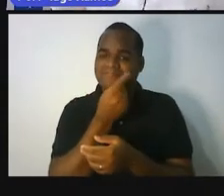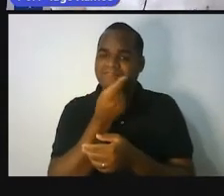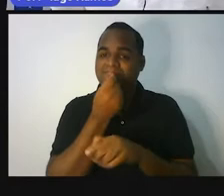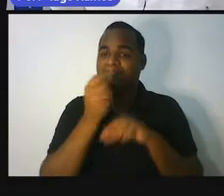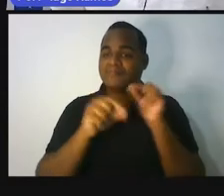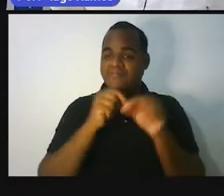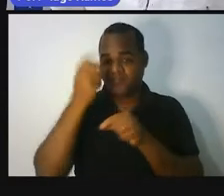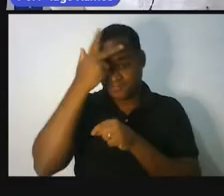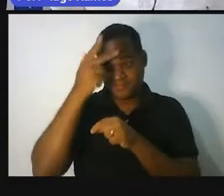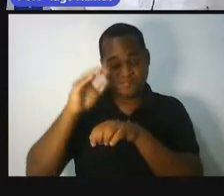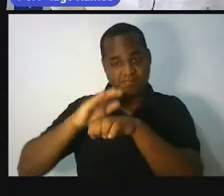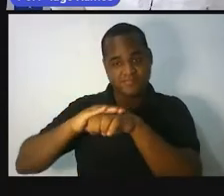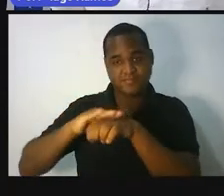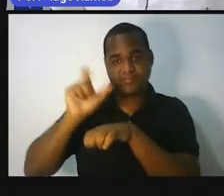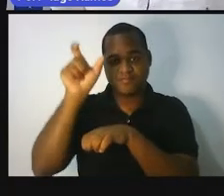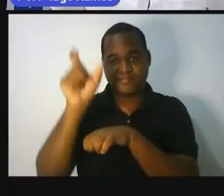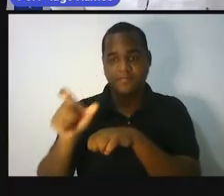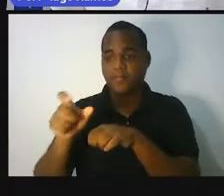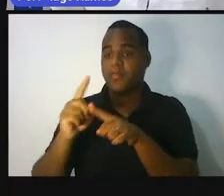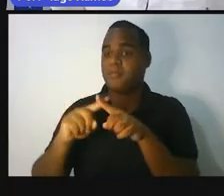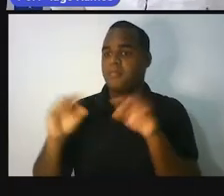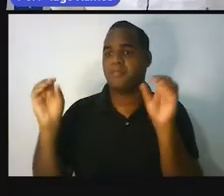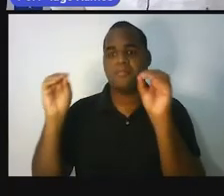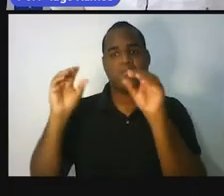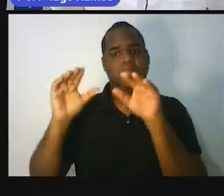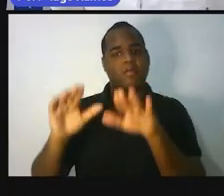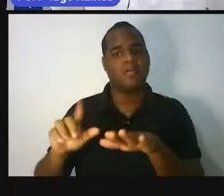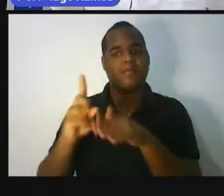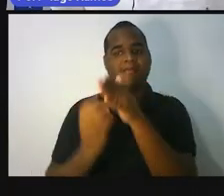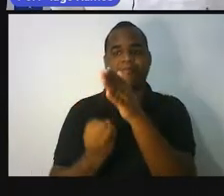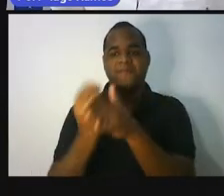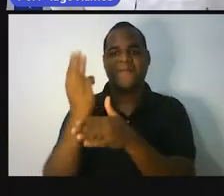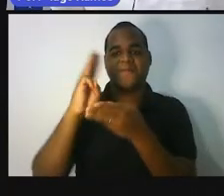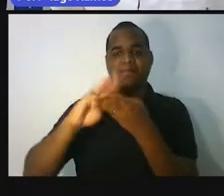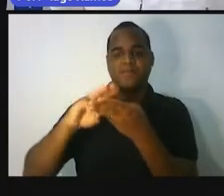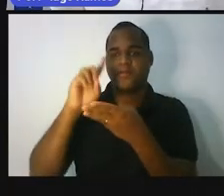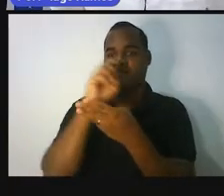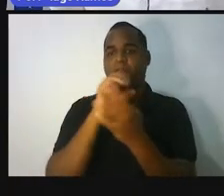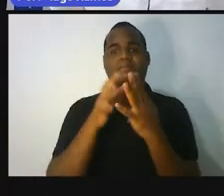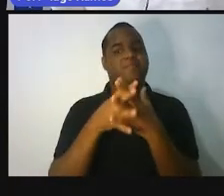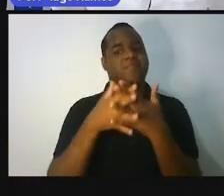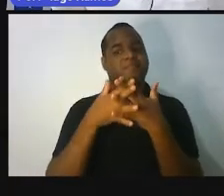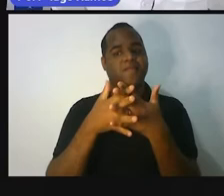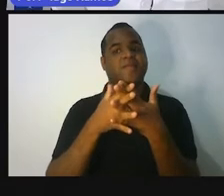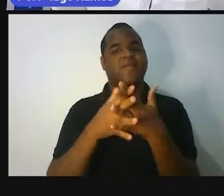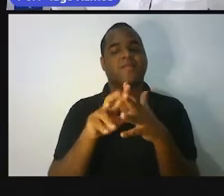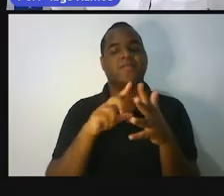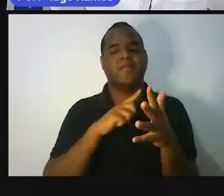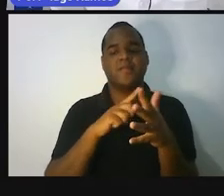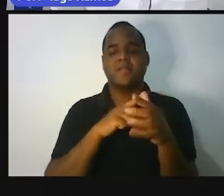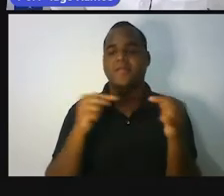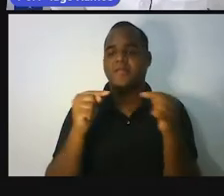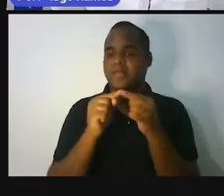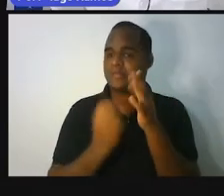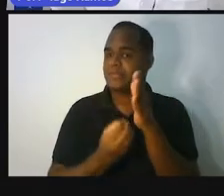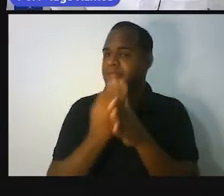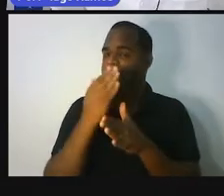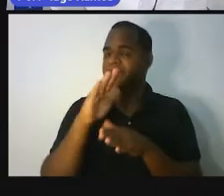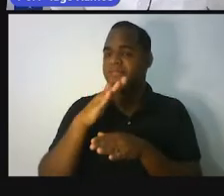pessoa que cometeu essa fantástica proeza de criar algo tão complicado. É mais ou menos assim.